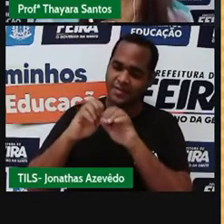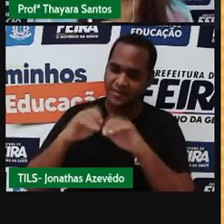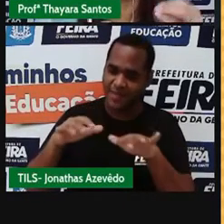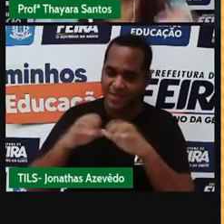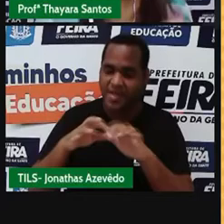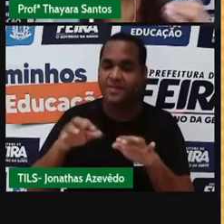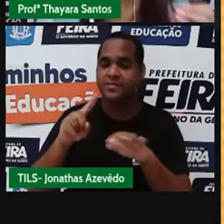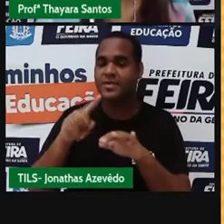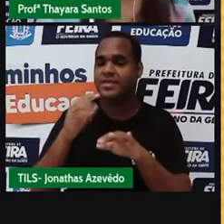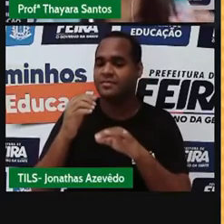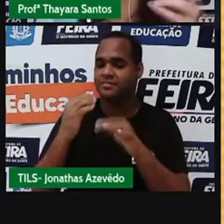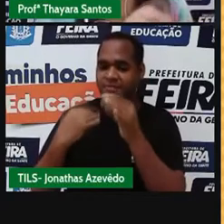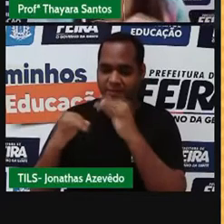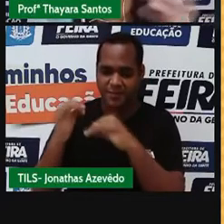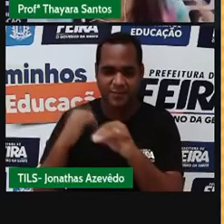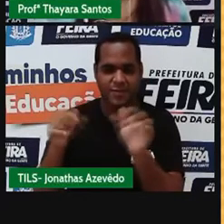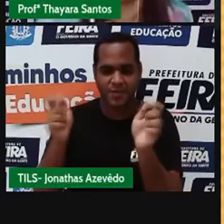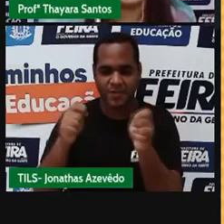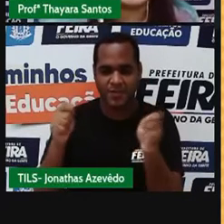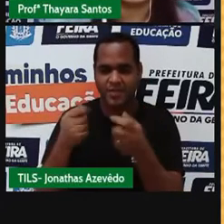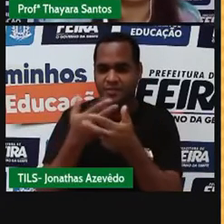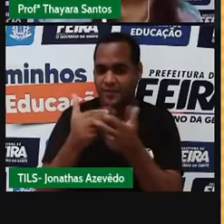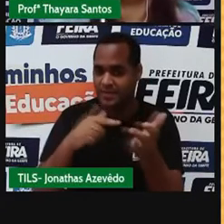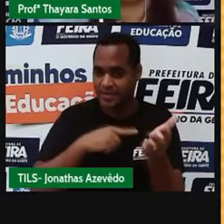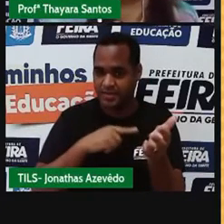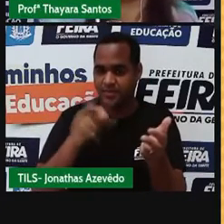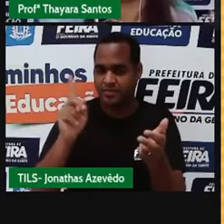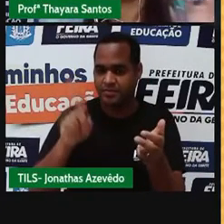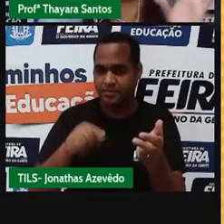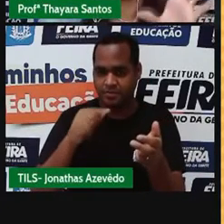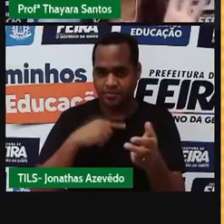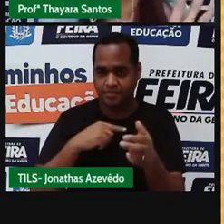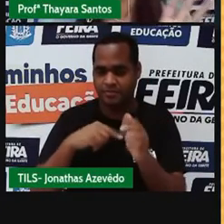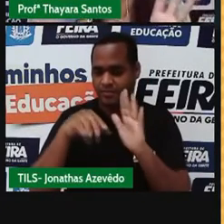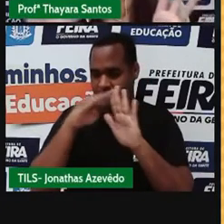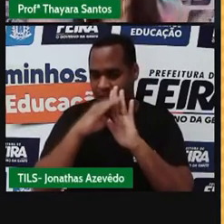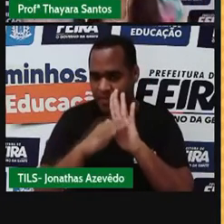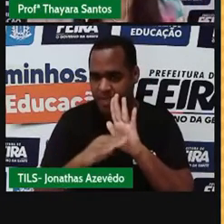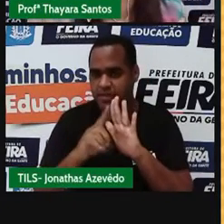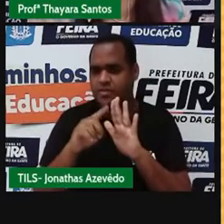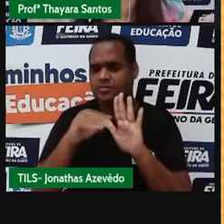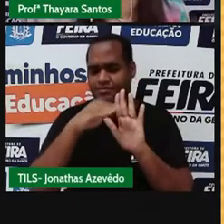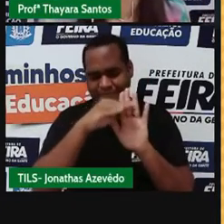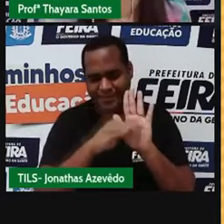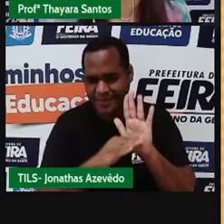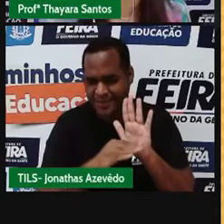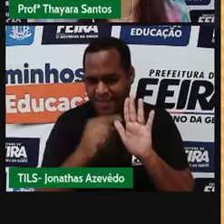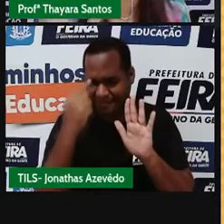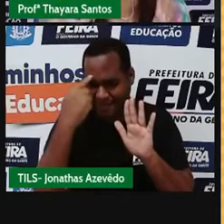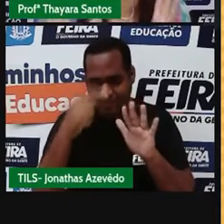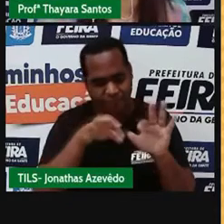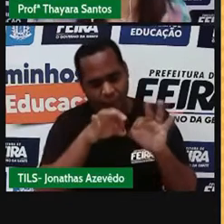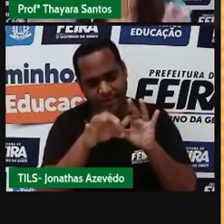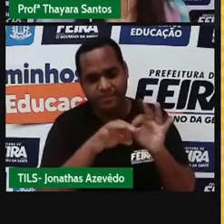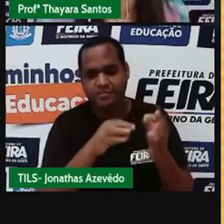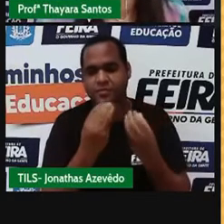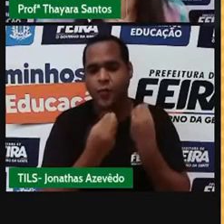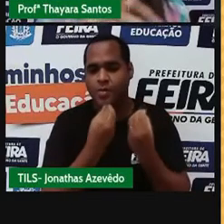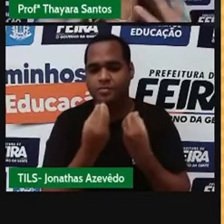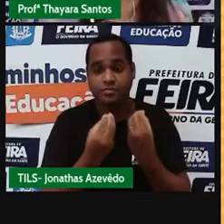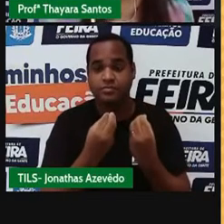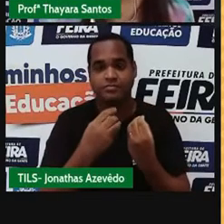determinar em qual posição ele vai estar na tabela periódica. Então, a organização que a gente tem na tabela periódica é